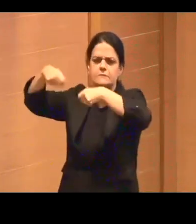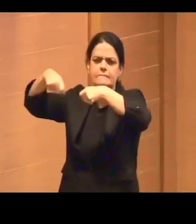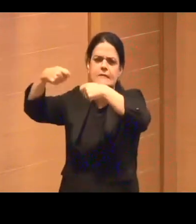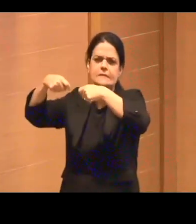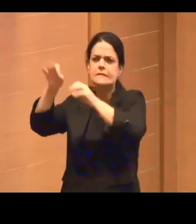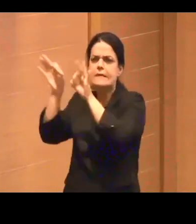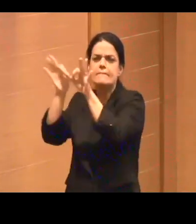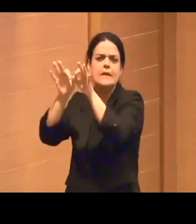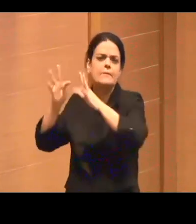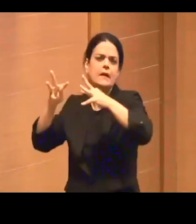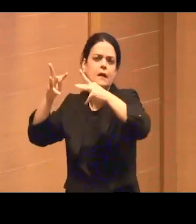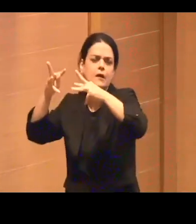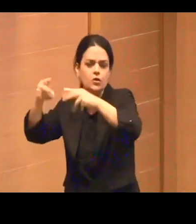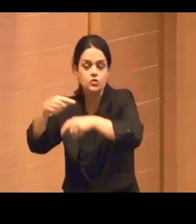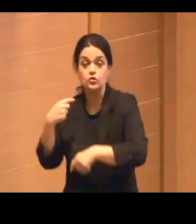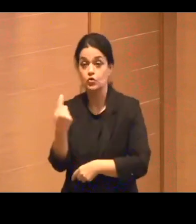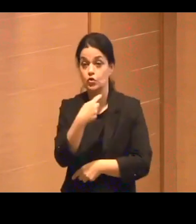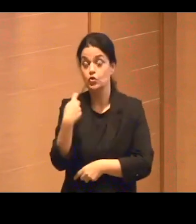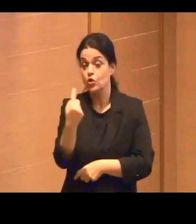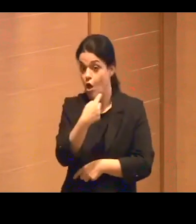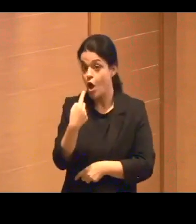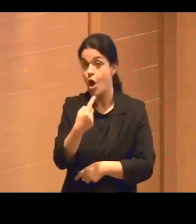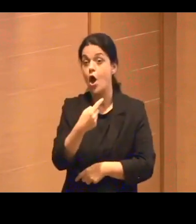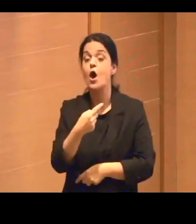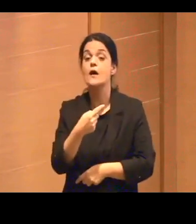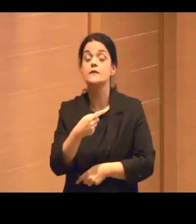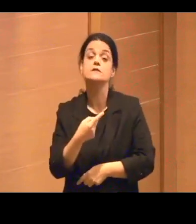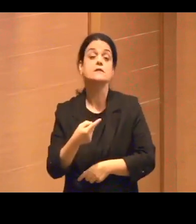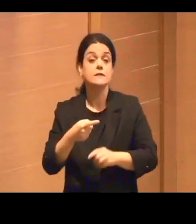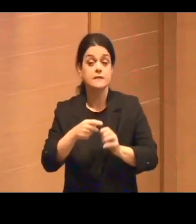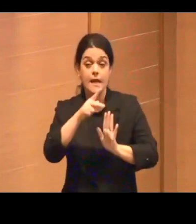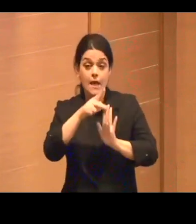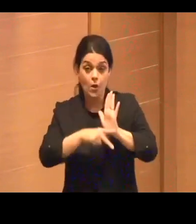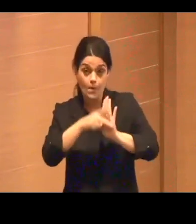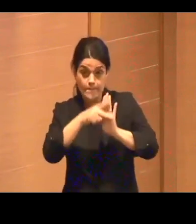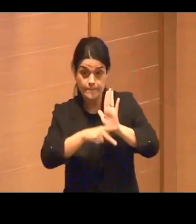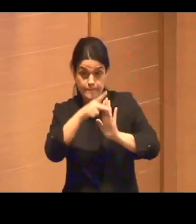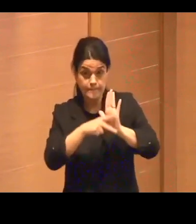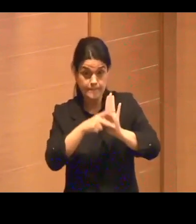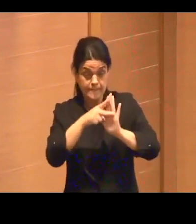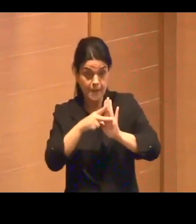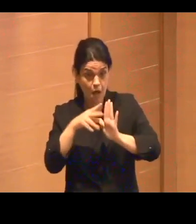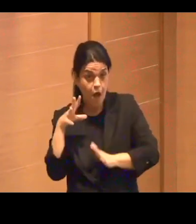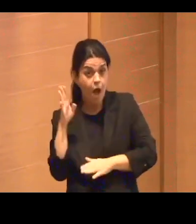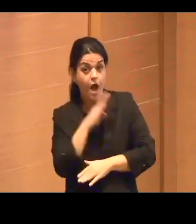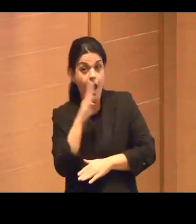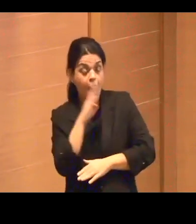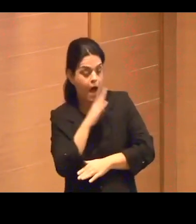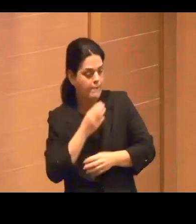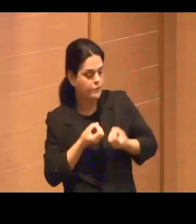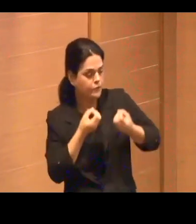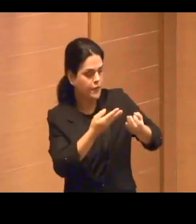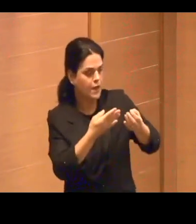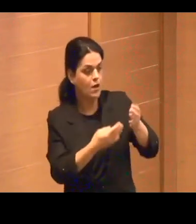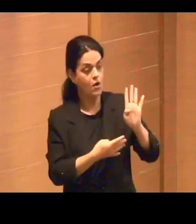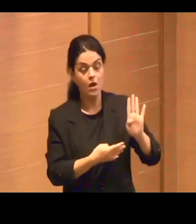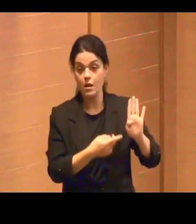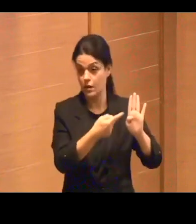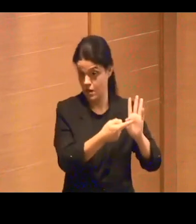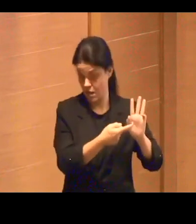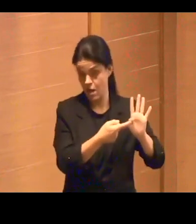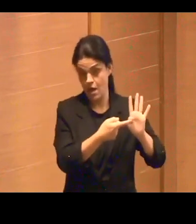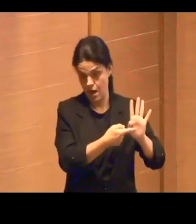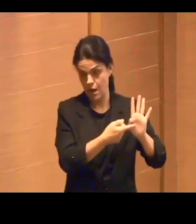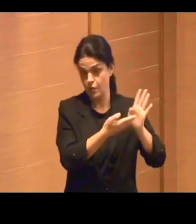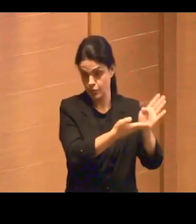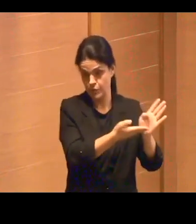entregamos à Lula um programa de emergência para a soberania digital, está na rede isso também. Eu deixo esses slides com vocês, viu? Tranquilo.